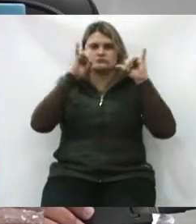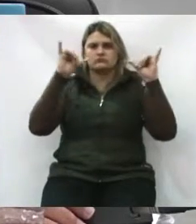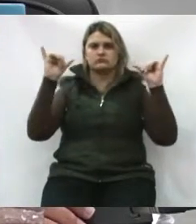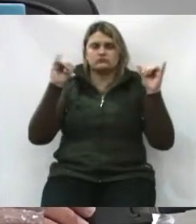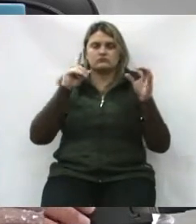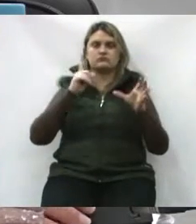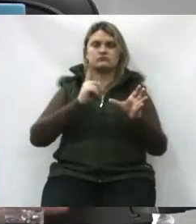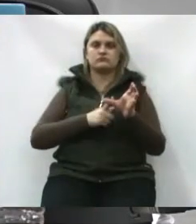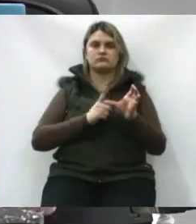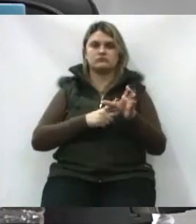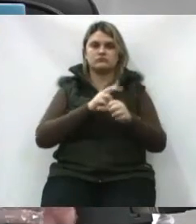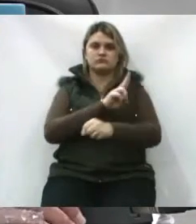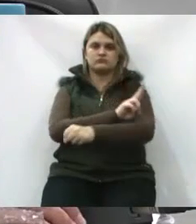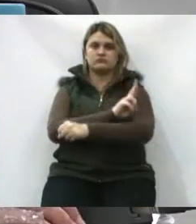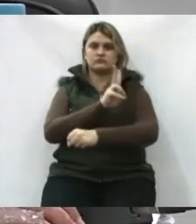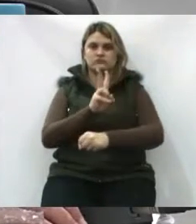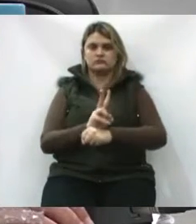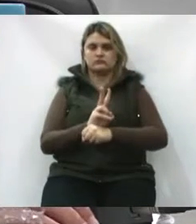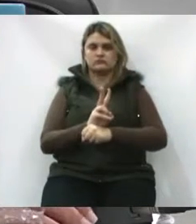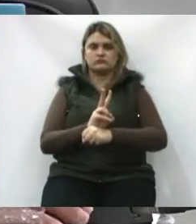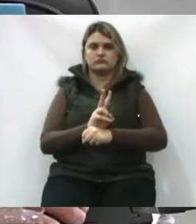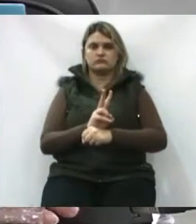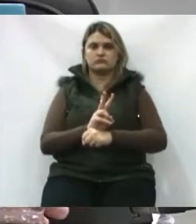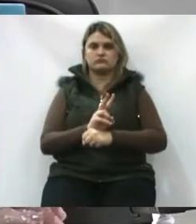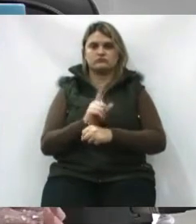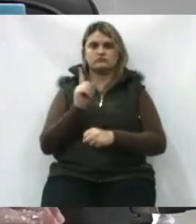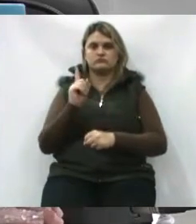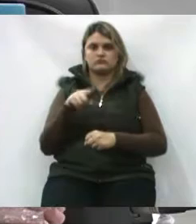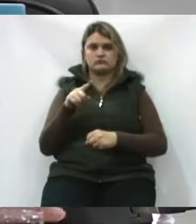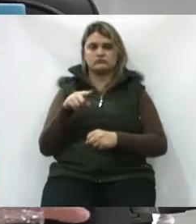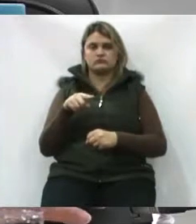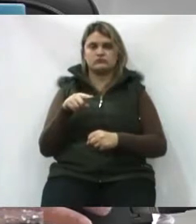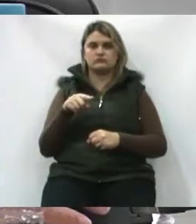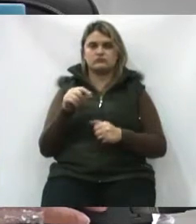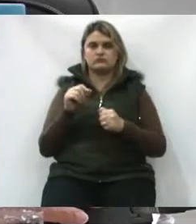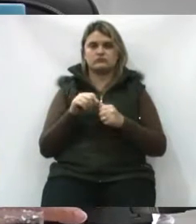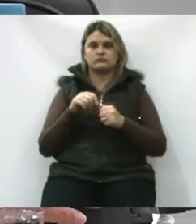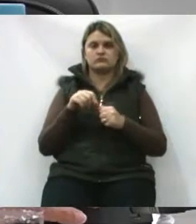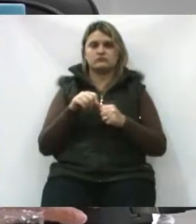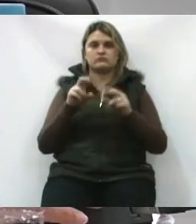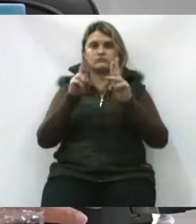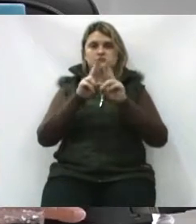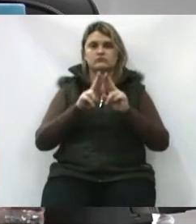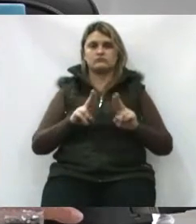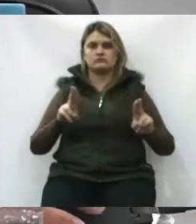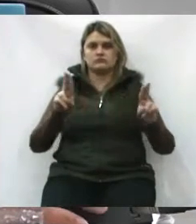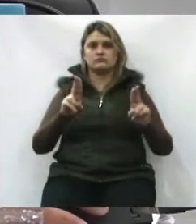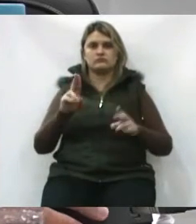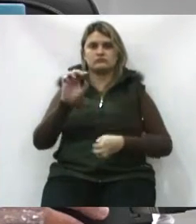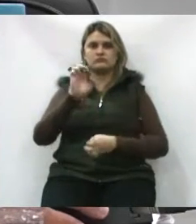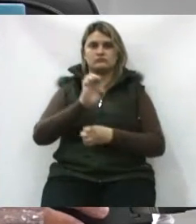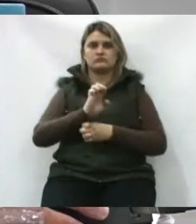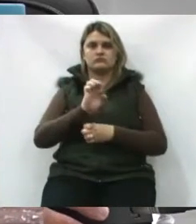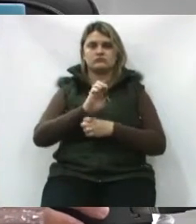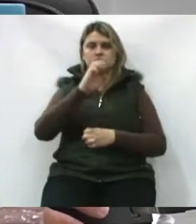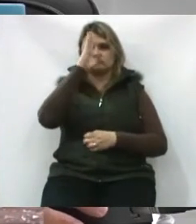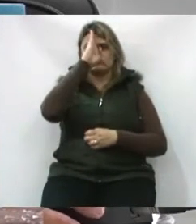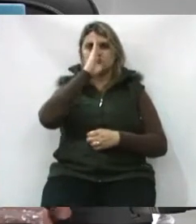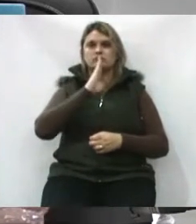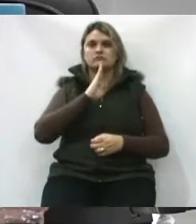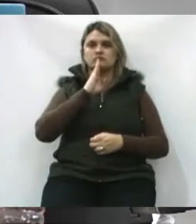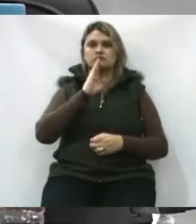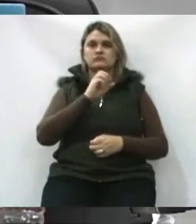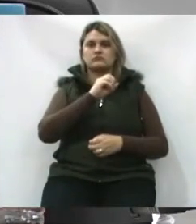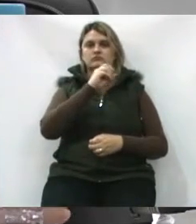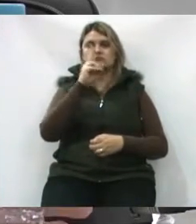que a UniUV ia ser uma universidade estadual gratuita